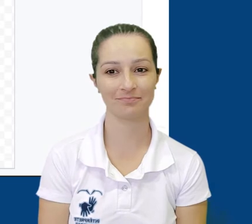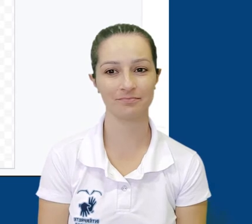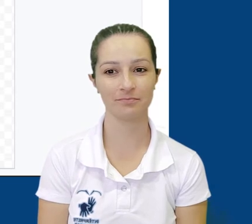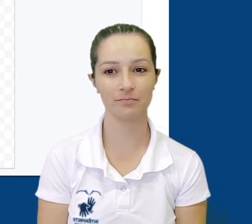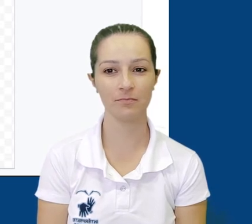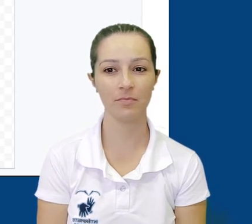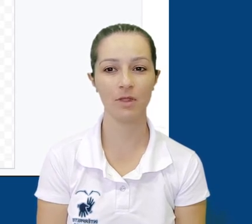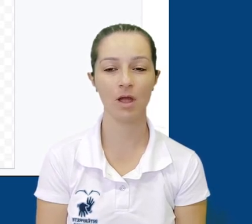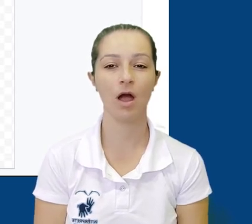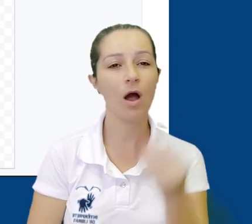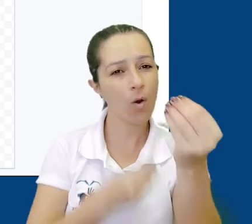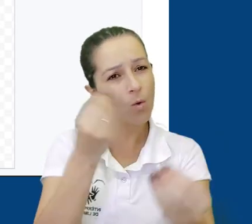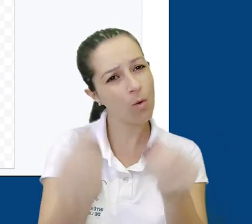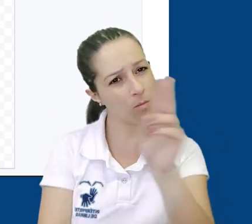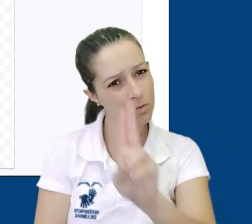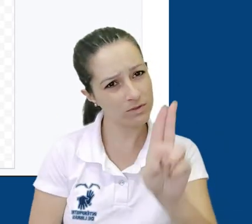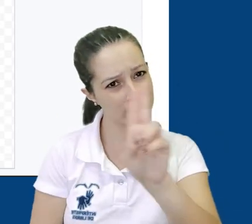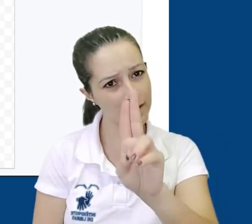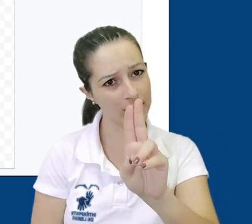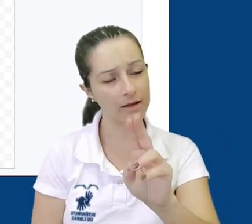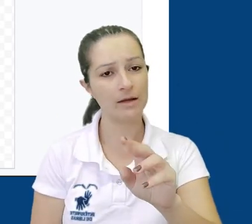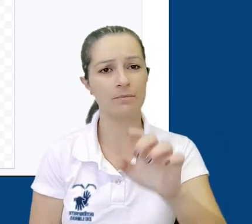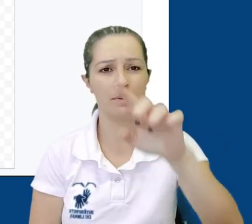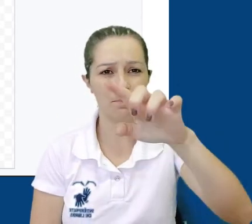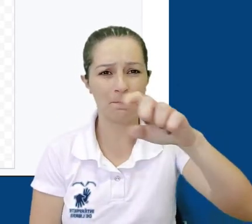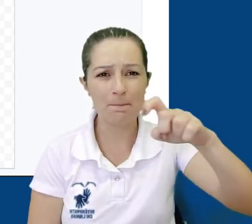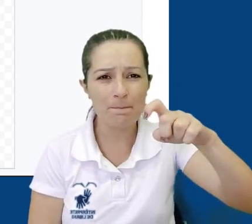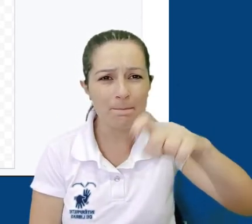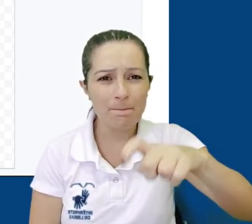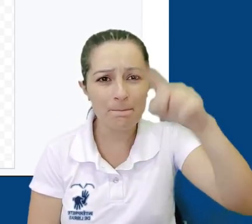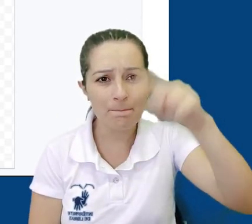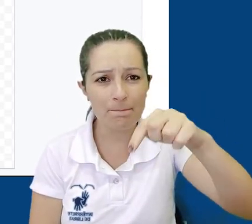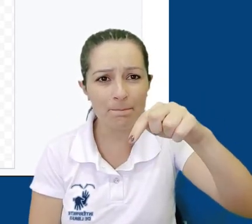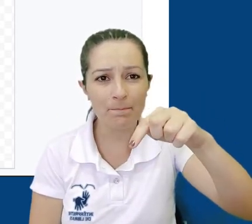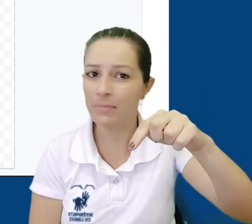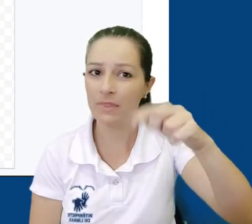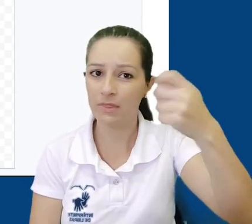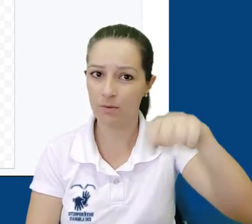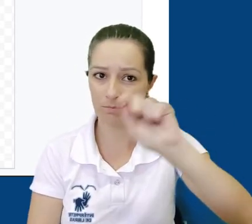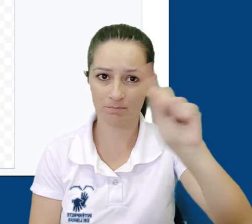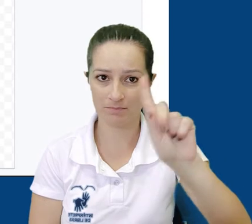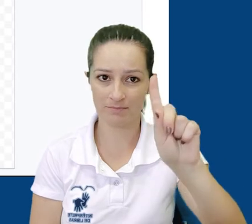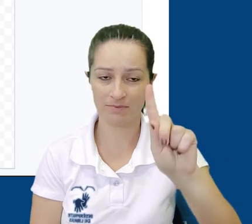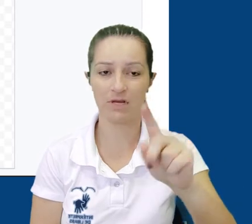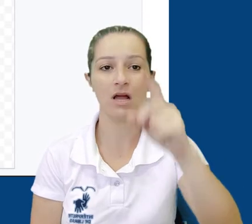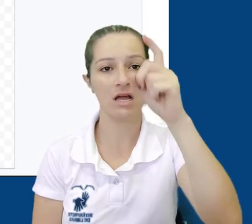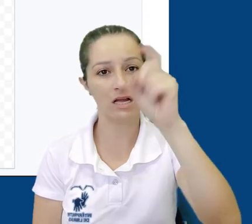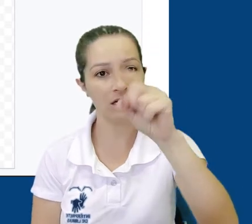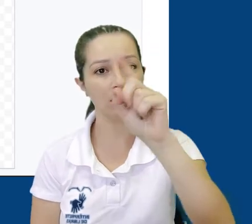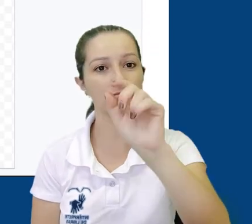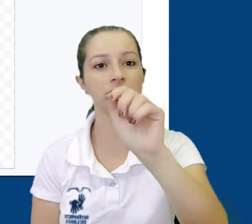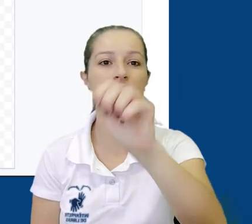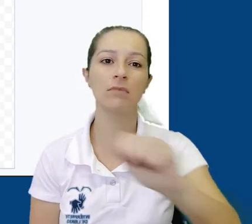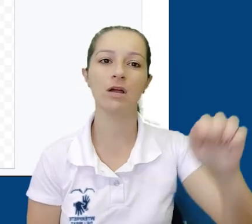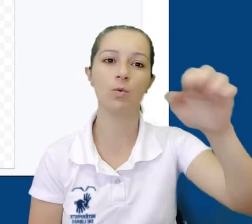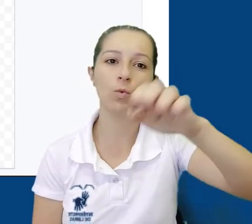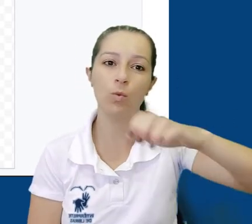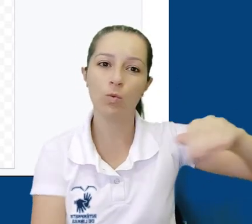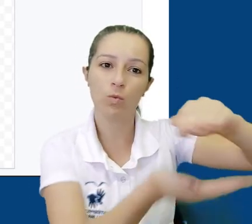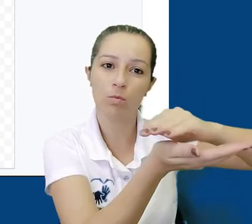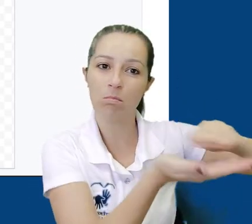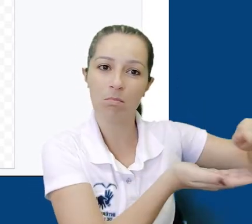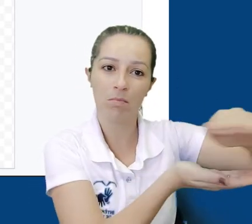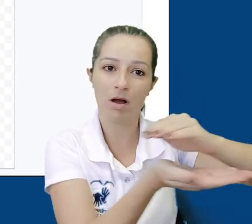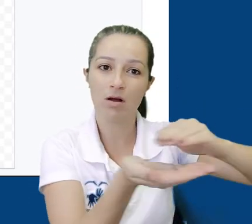Para utilizar a linha, não precisa manter o botão do mouse pressionado. Escolha a distância do próximo traço e clique quando quiser marcar o